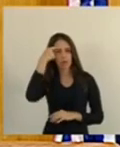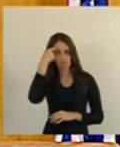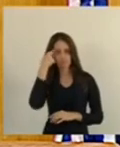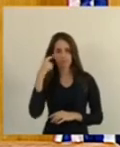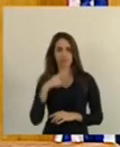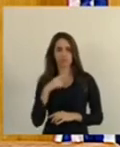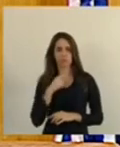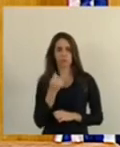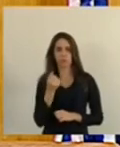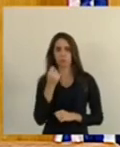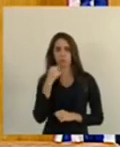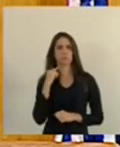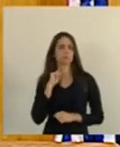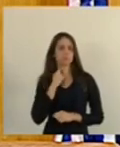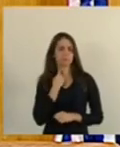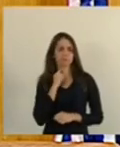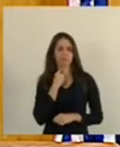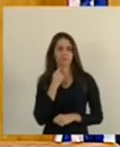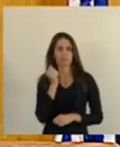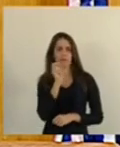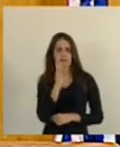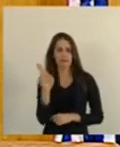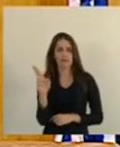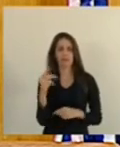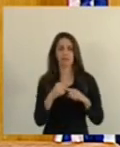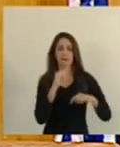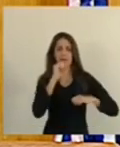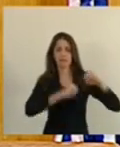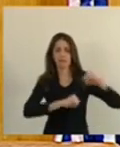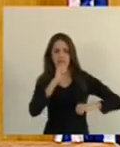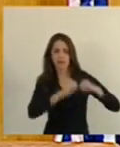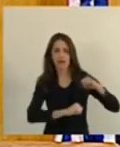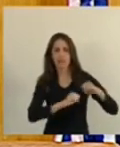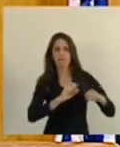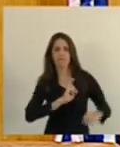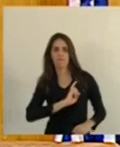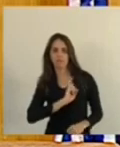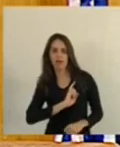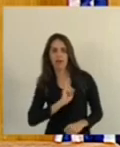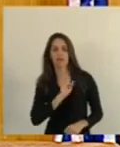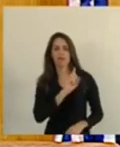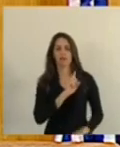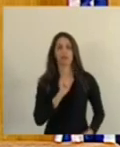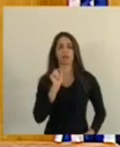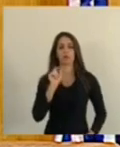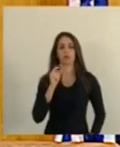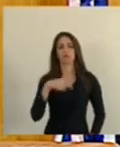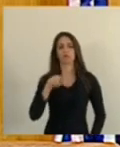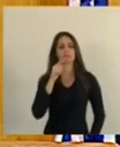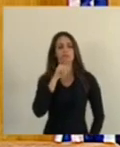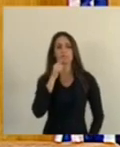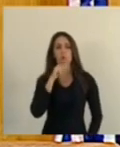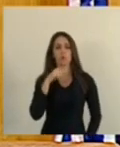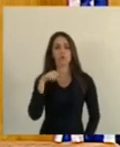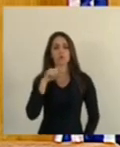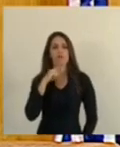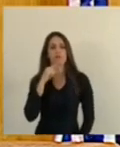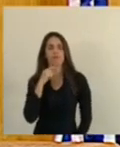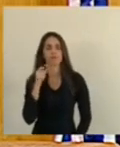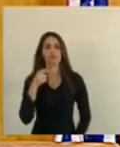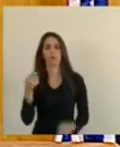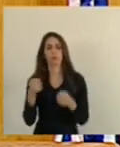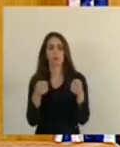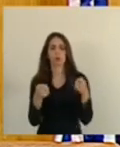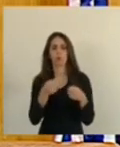da poluição gerada por essas empresas, como a Vale e a SelorMittal, sem que a gente consiga efetivamente